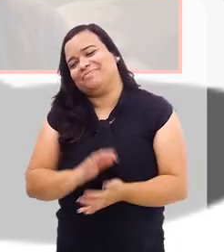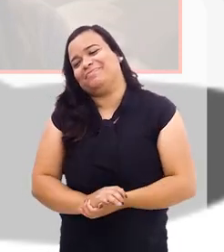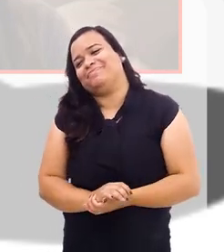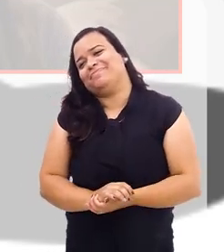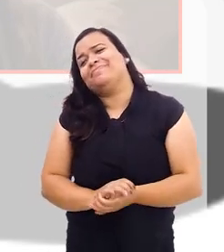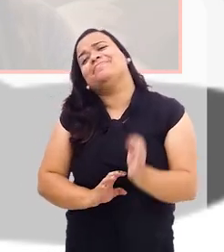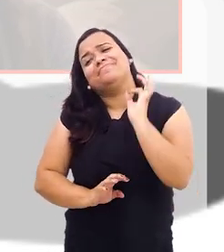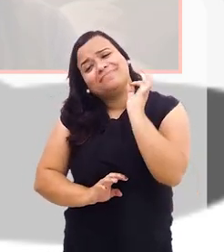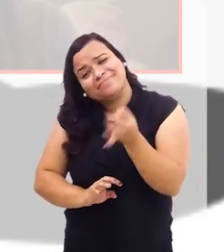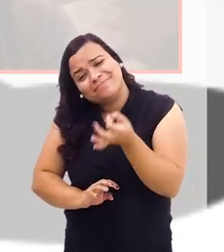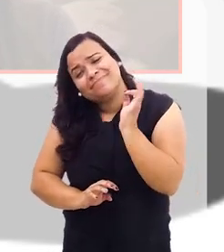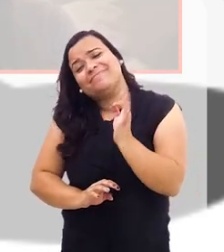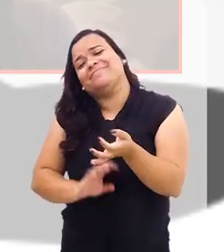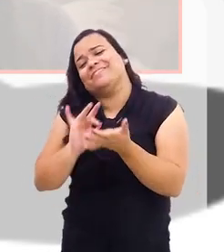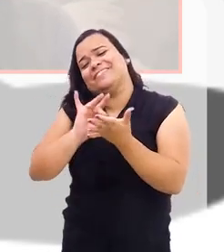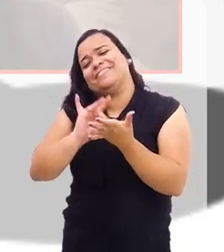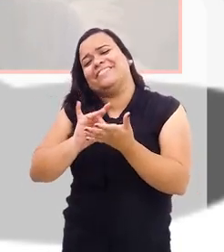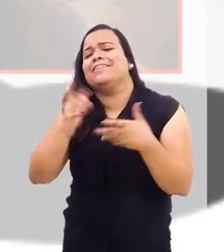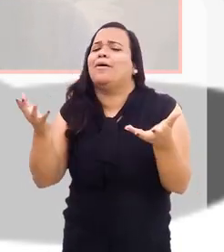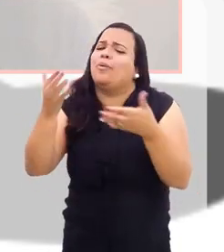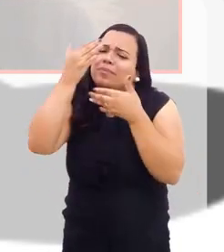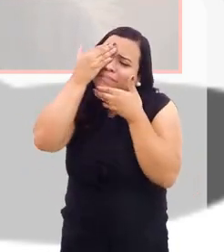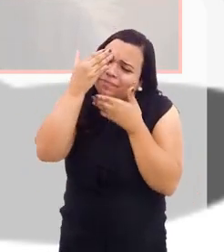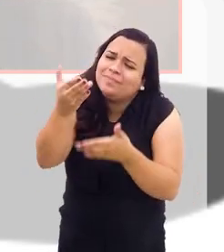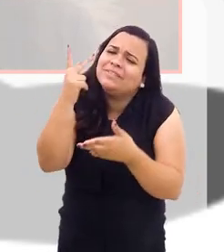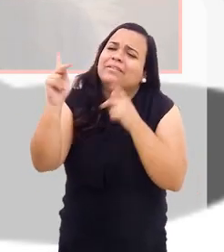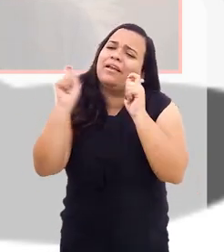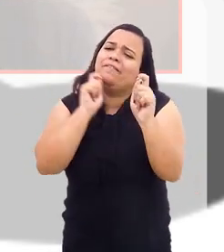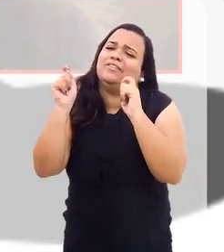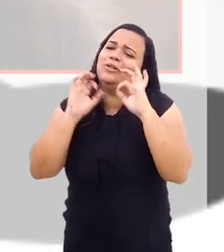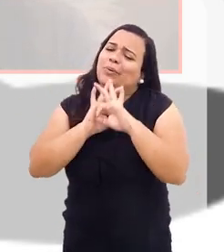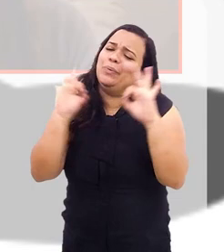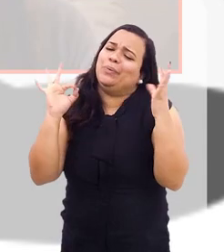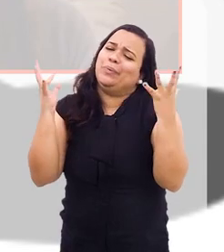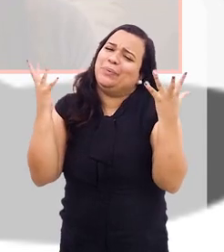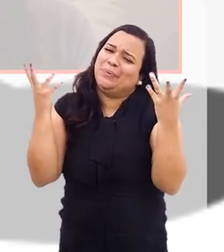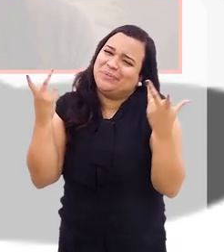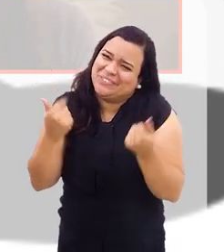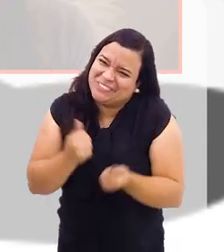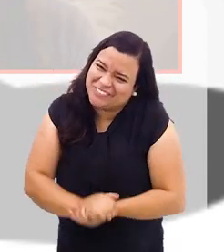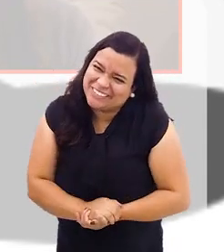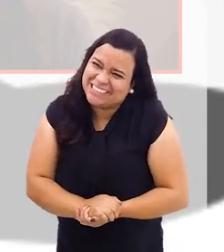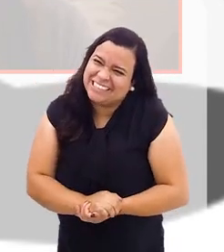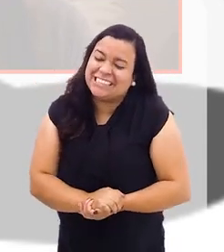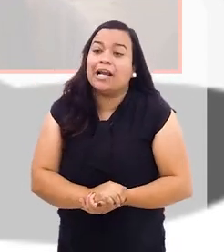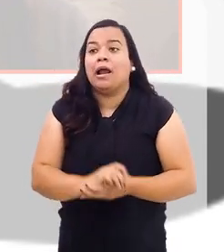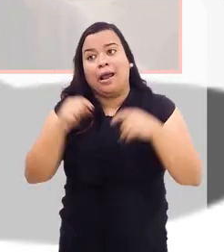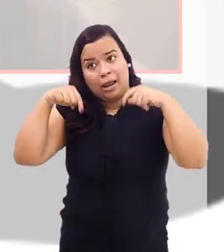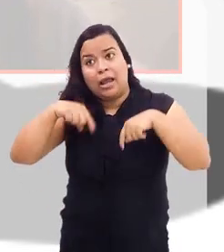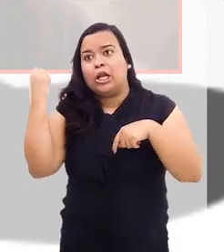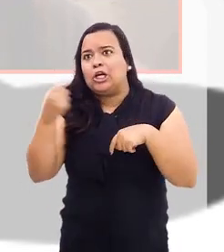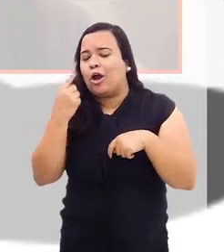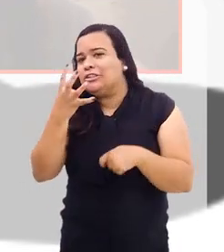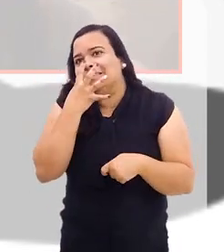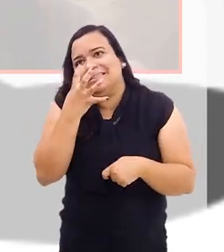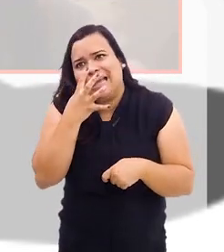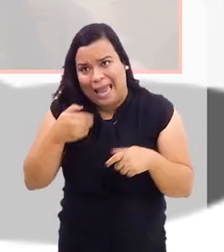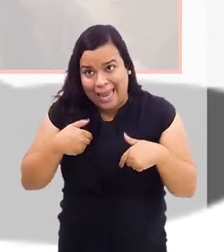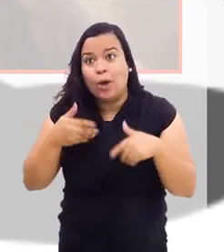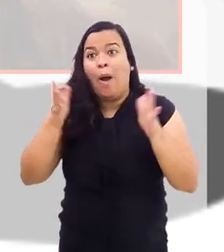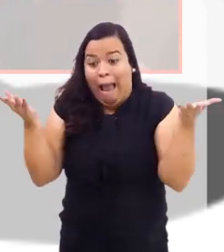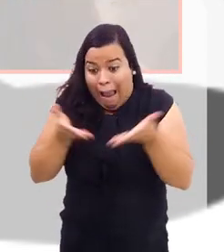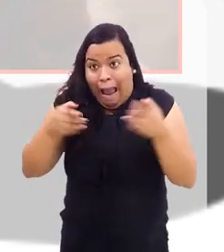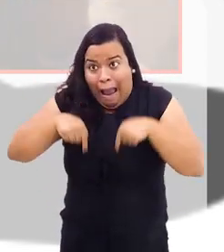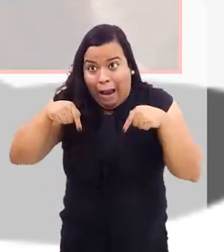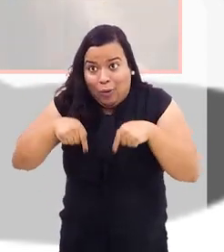É verdade. Bom, então eu quero te agradecer por essa entrevista tão rica, né? A gente já está aqui encantado, já